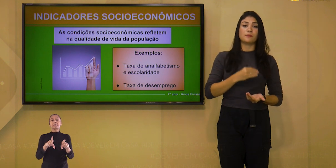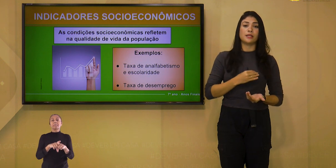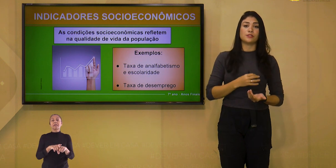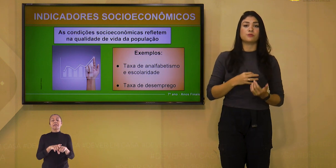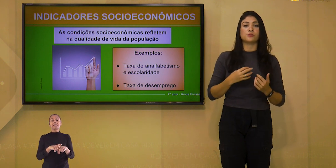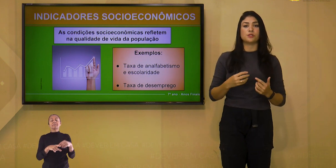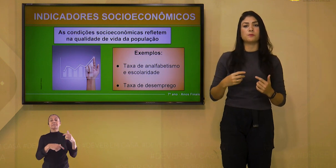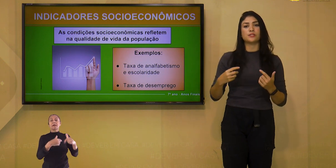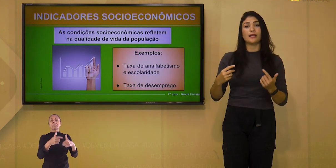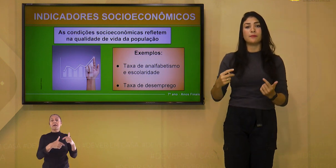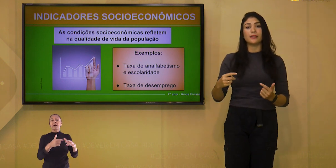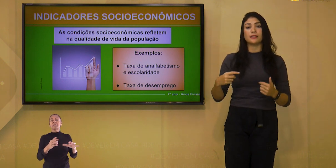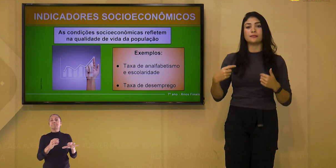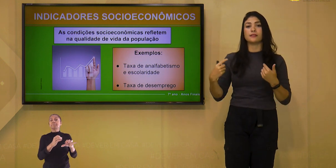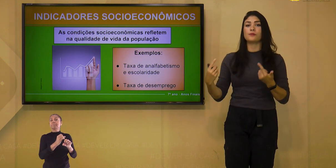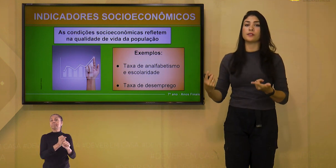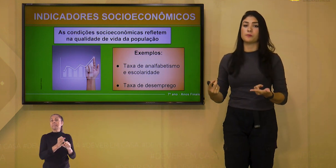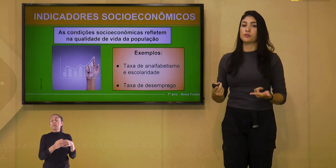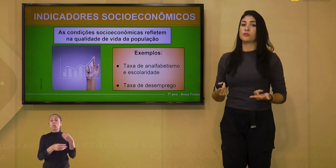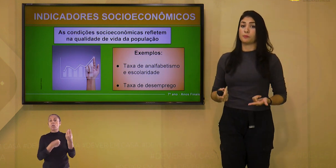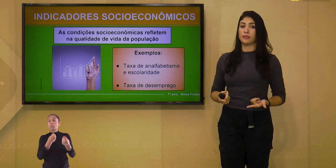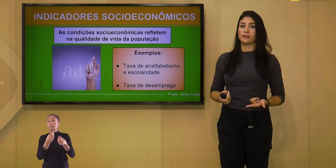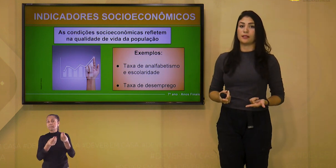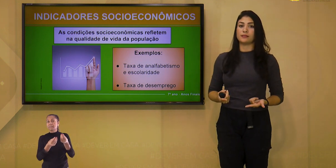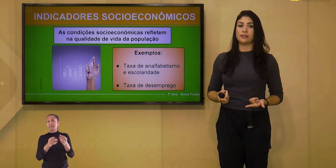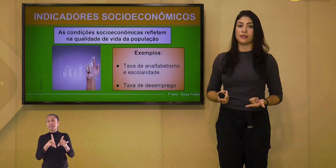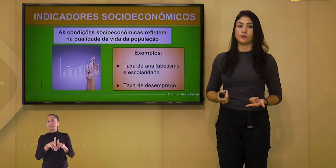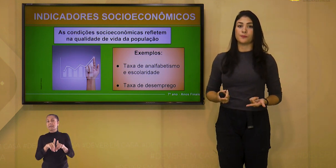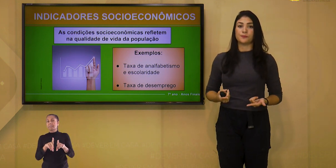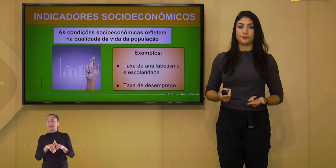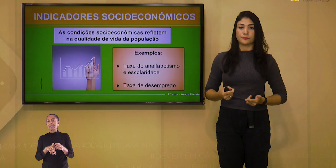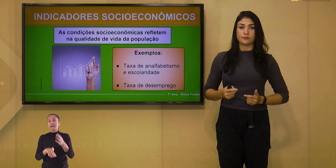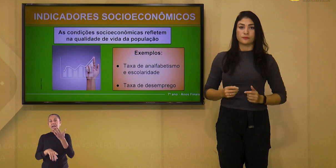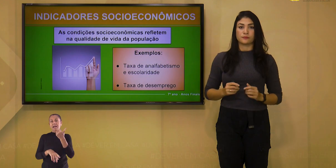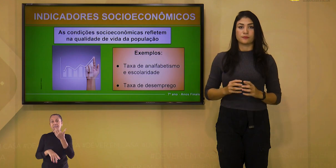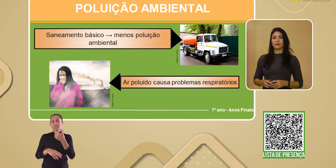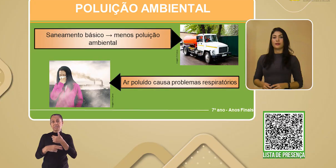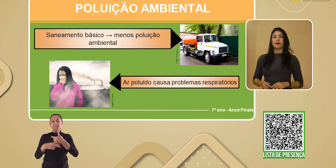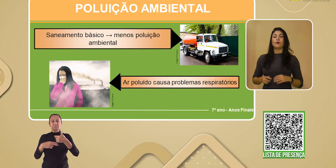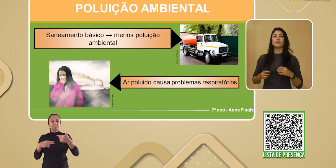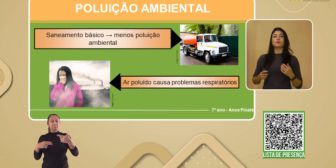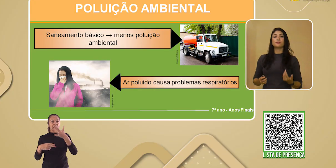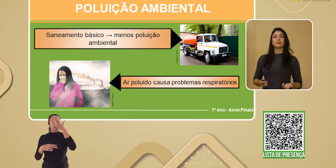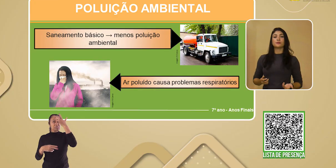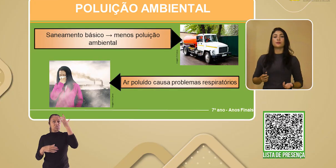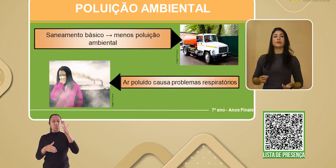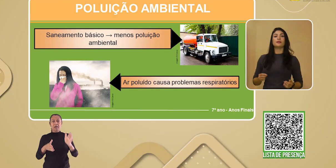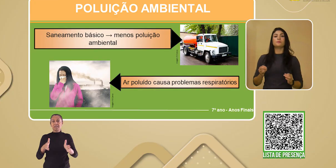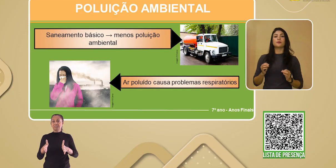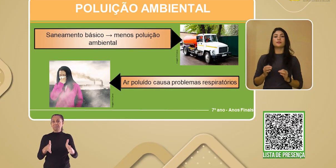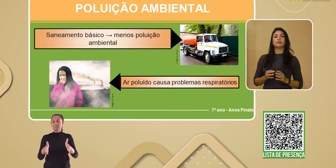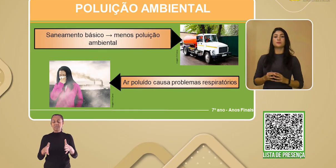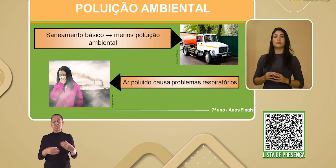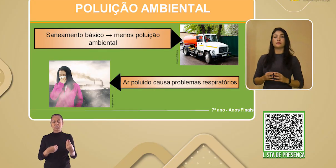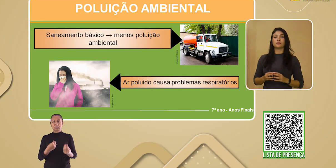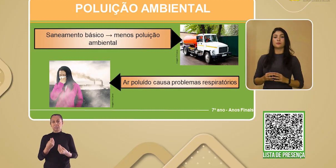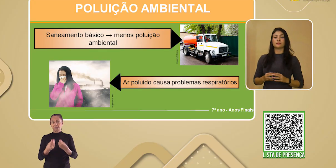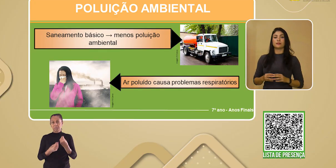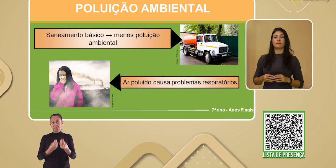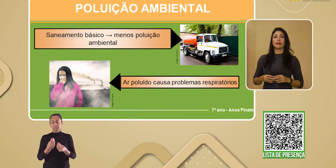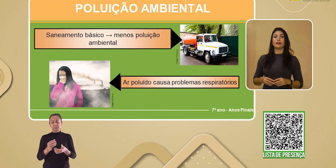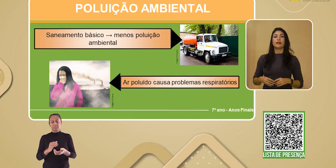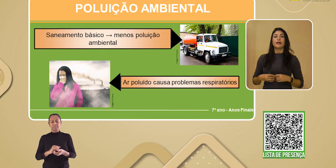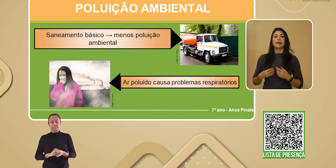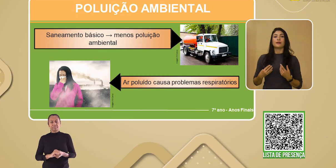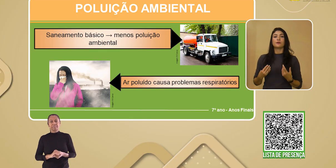diretamente no tipo de alimentação que as pessoas podem ter acesso. Outro fator importante para se